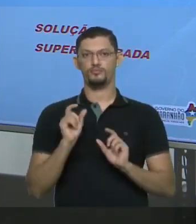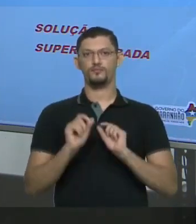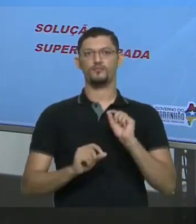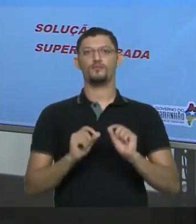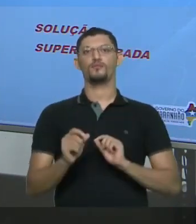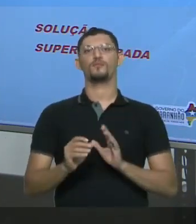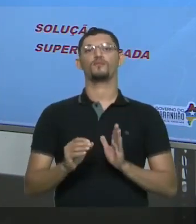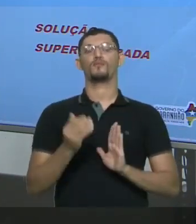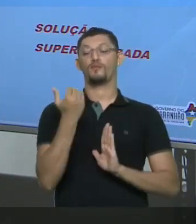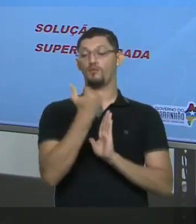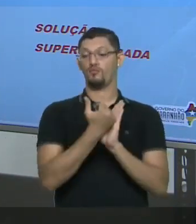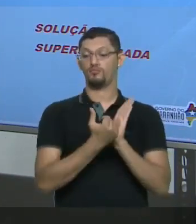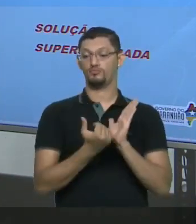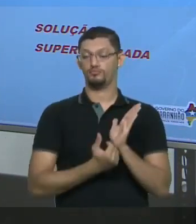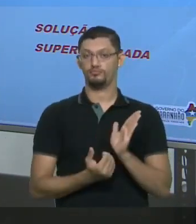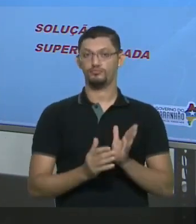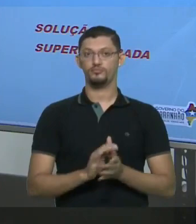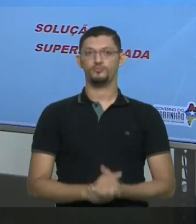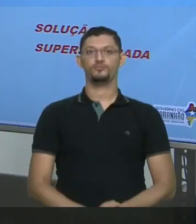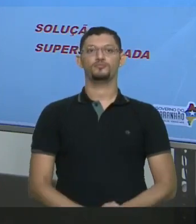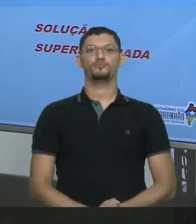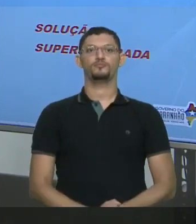a classificação Da